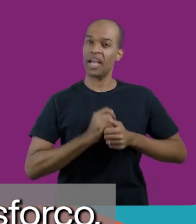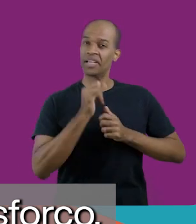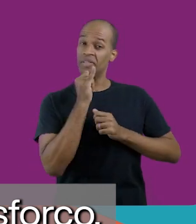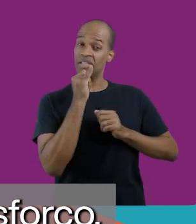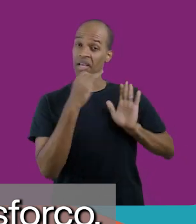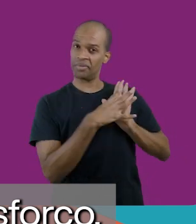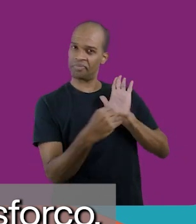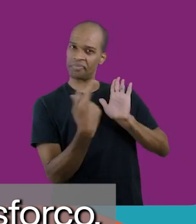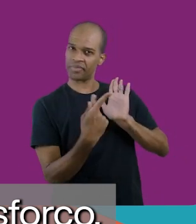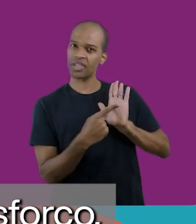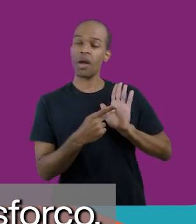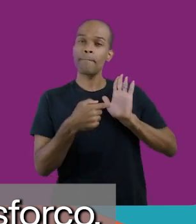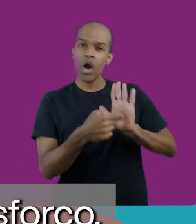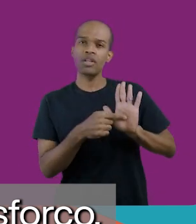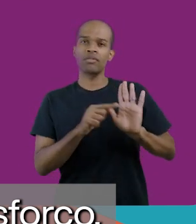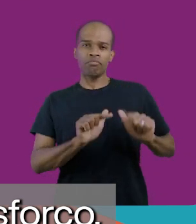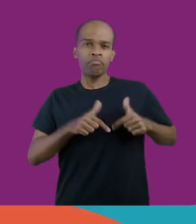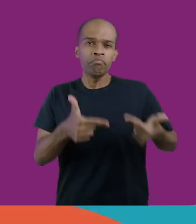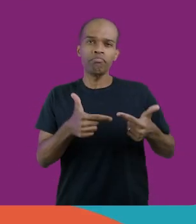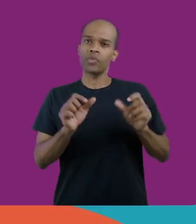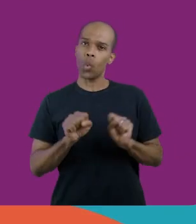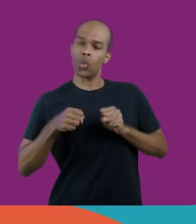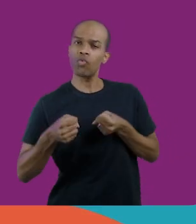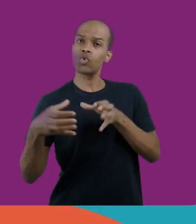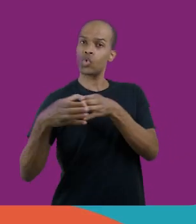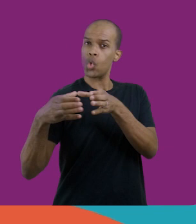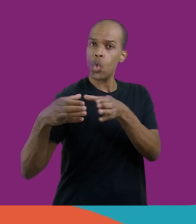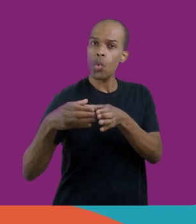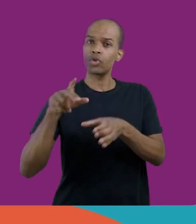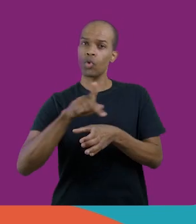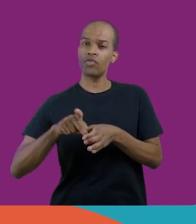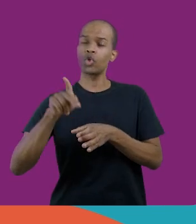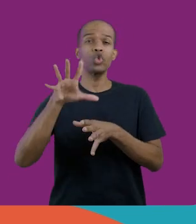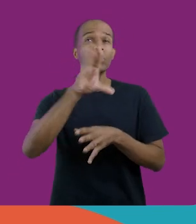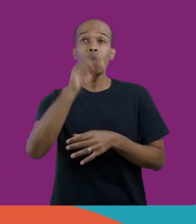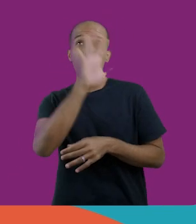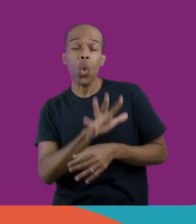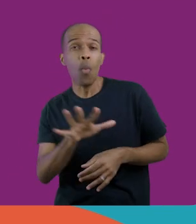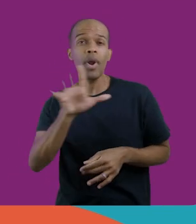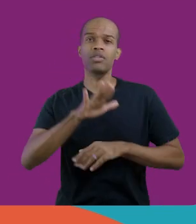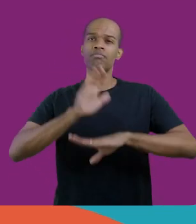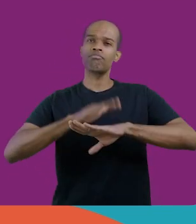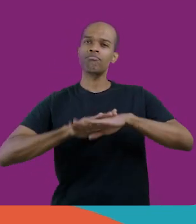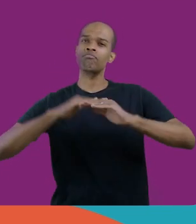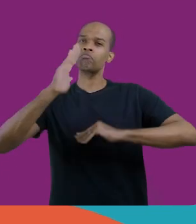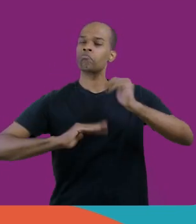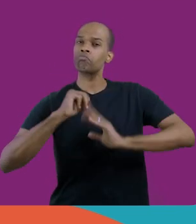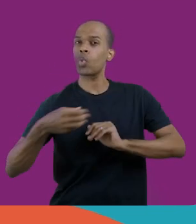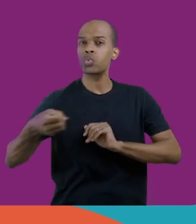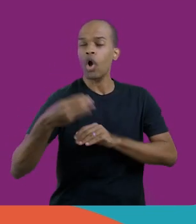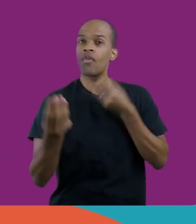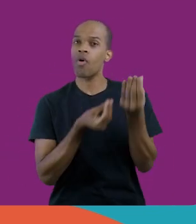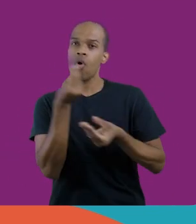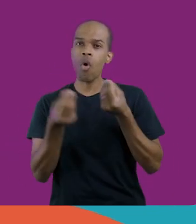deixa evidente a dedicação e o esforço que os docentes de todo o Brasil têm feito para inovar suas práticas,